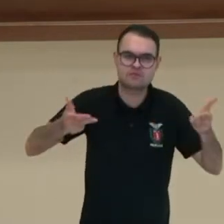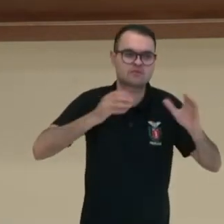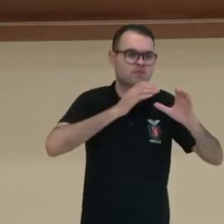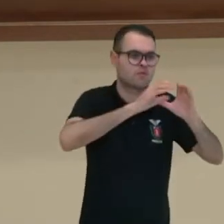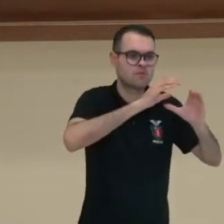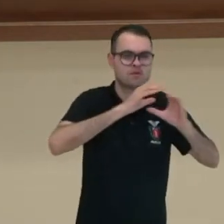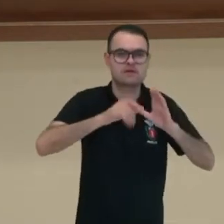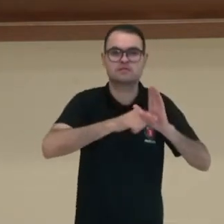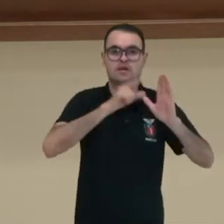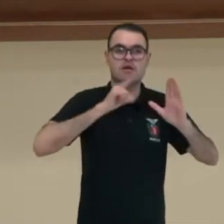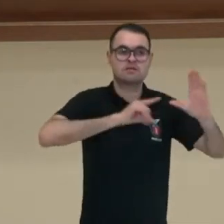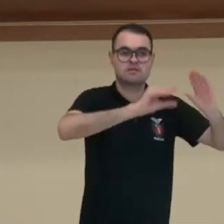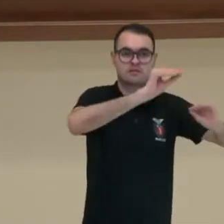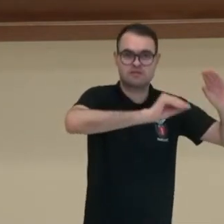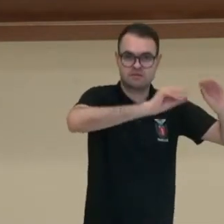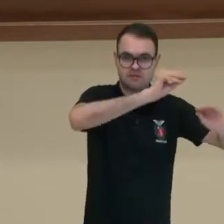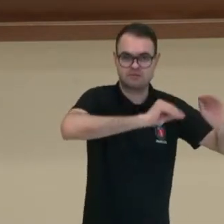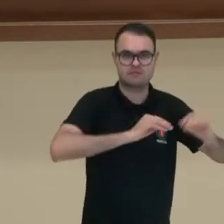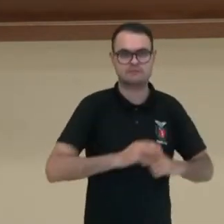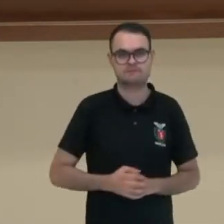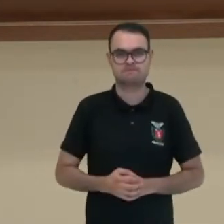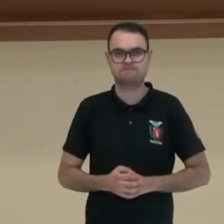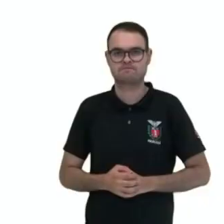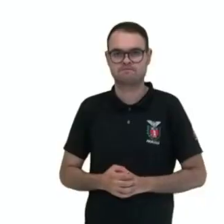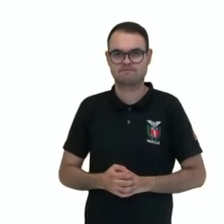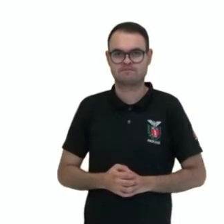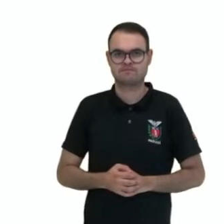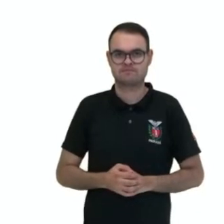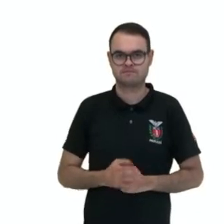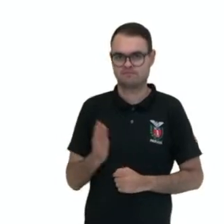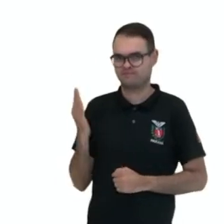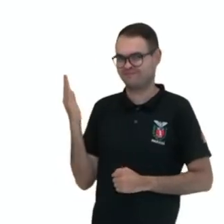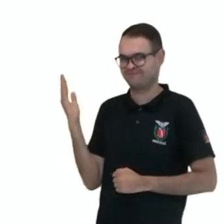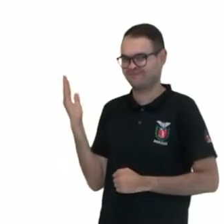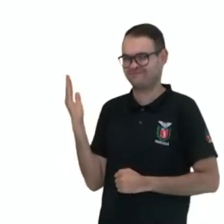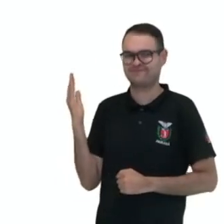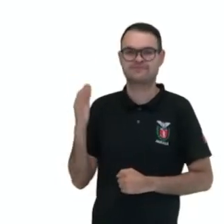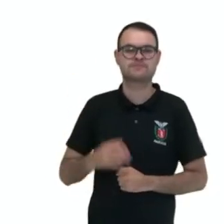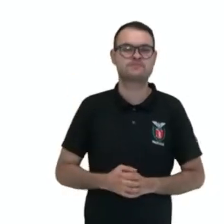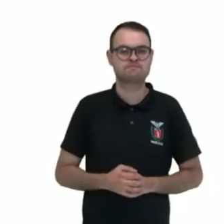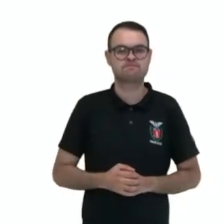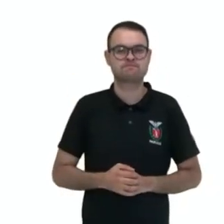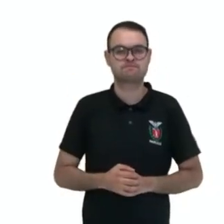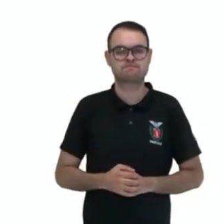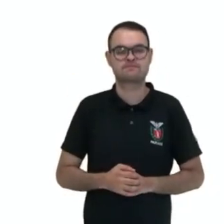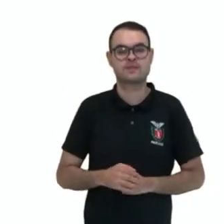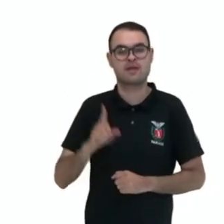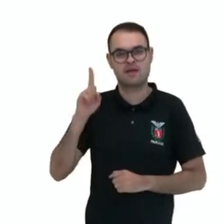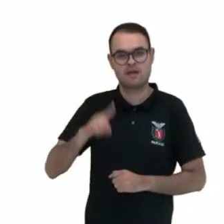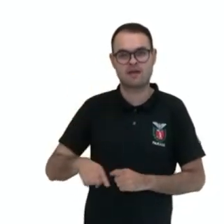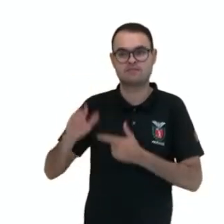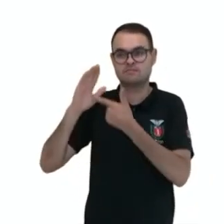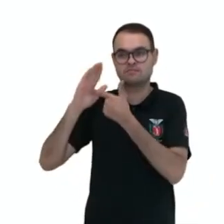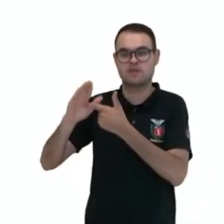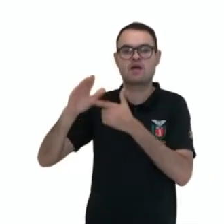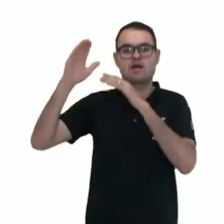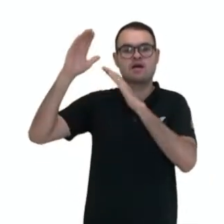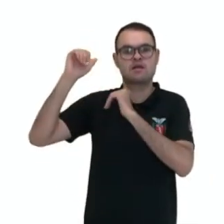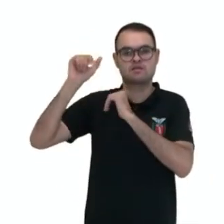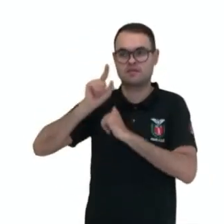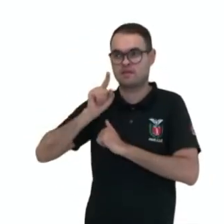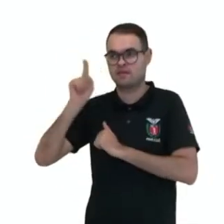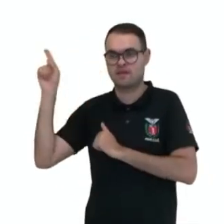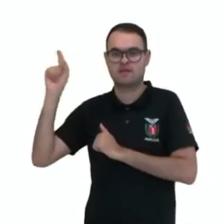mesmo de desenvolver a fala. Então, nessa imagem da pintura rupestre, de Lérida, na Espanha, percebemos a